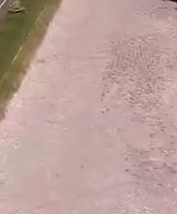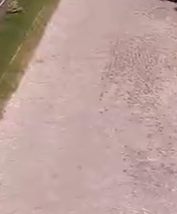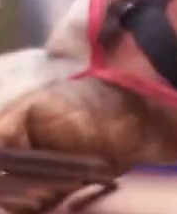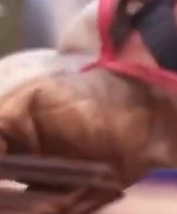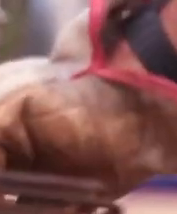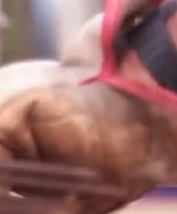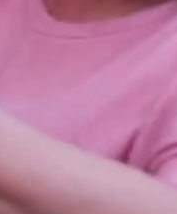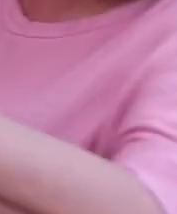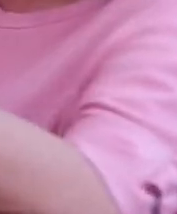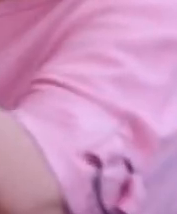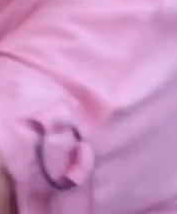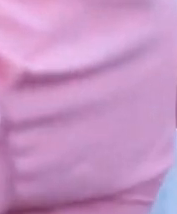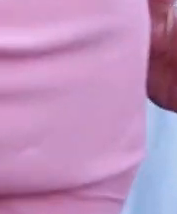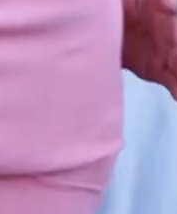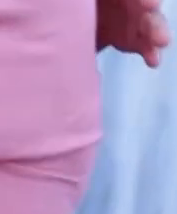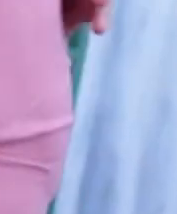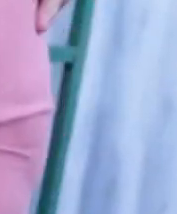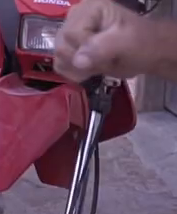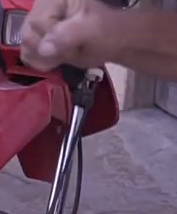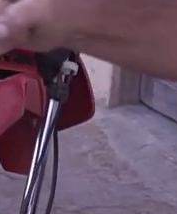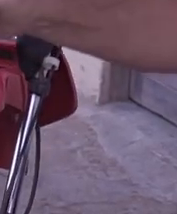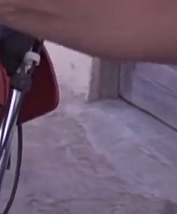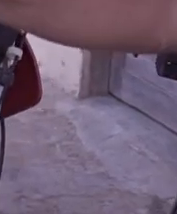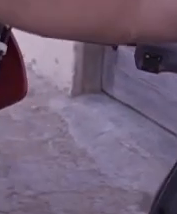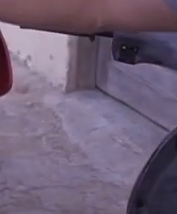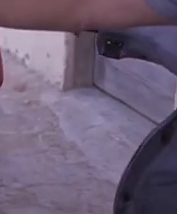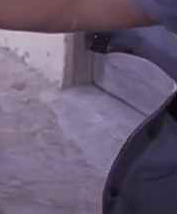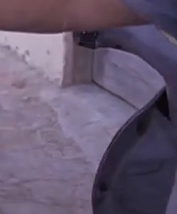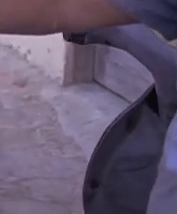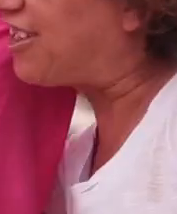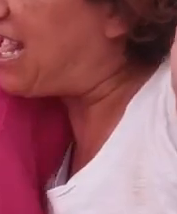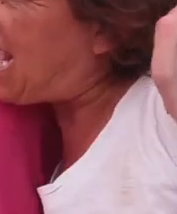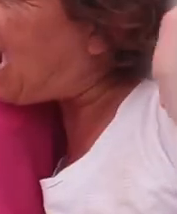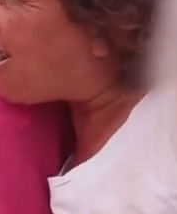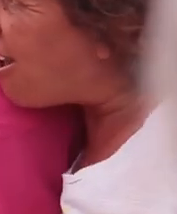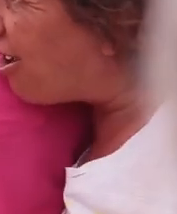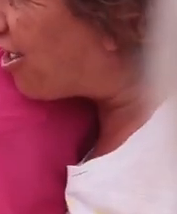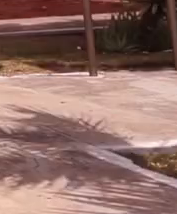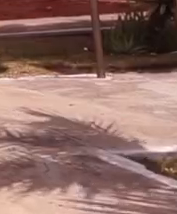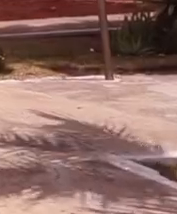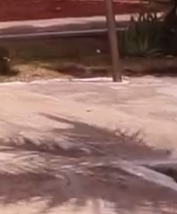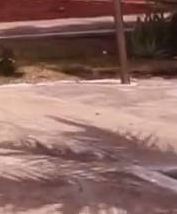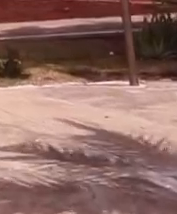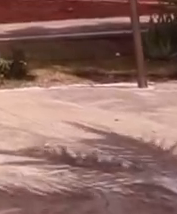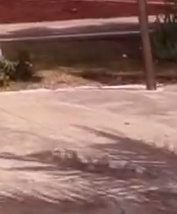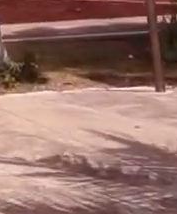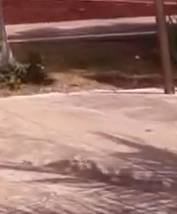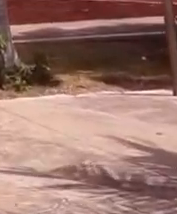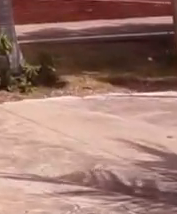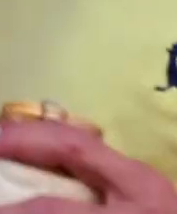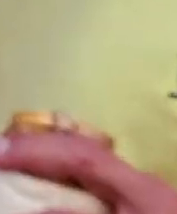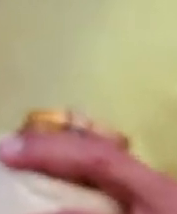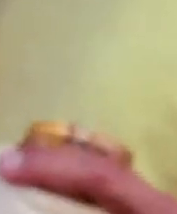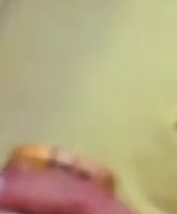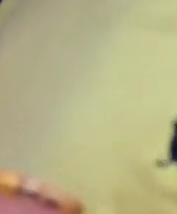no verde pra confirmar. Sou onze, sou da rosa, a rosa é do povo. O povo é onze,